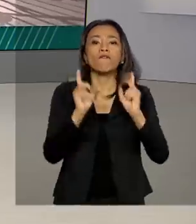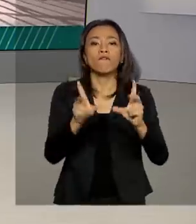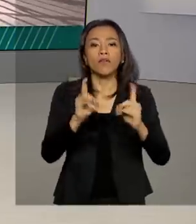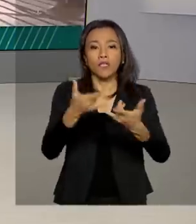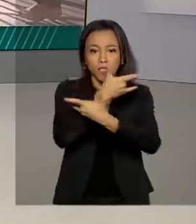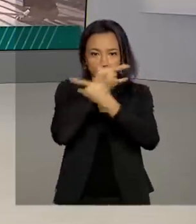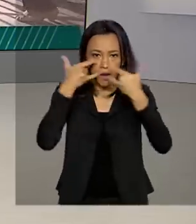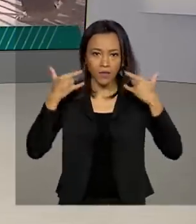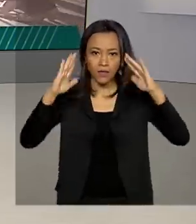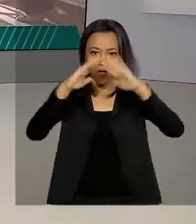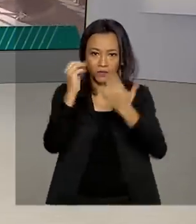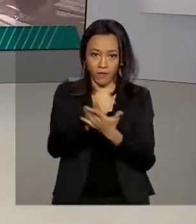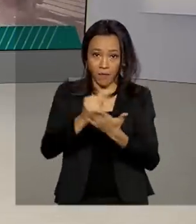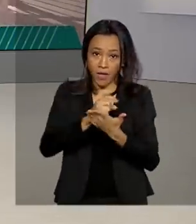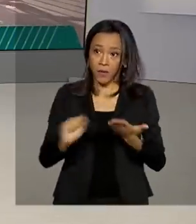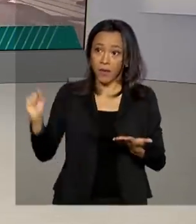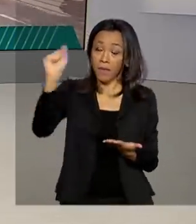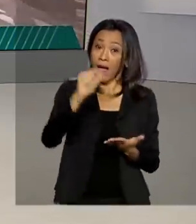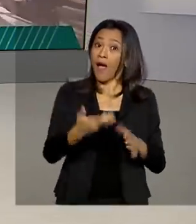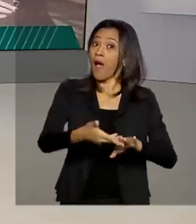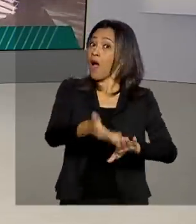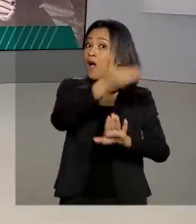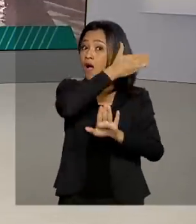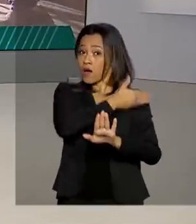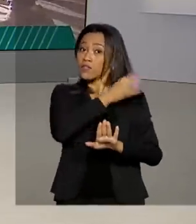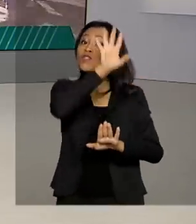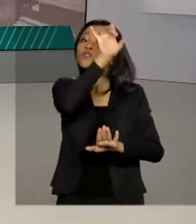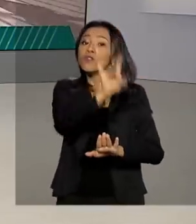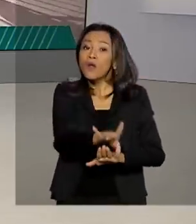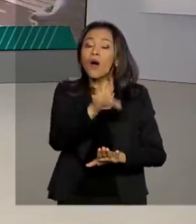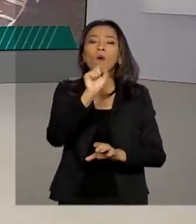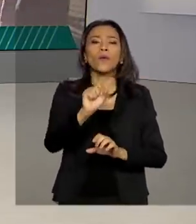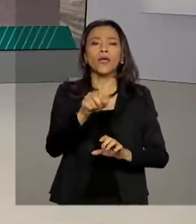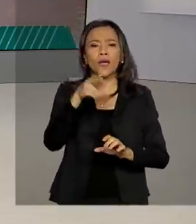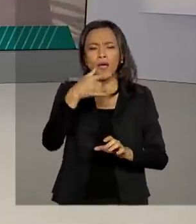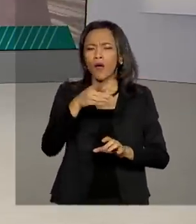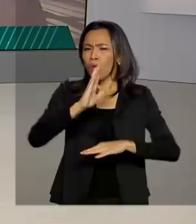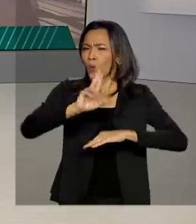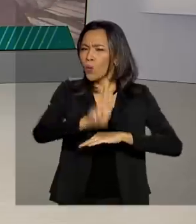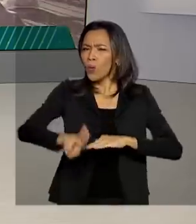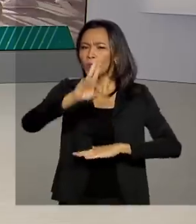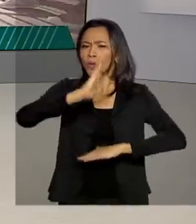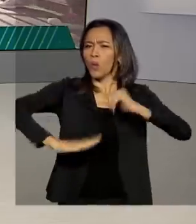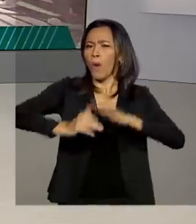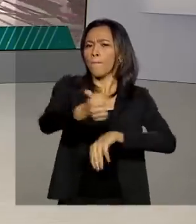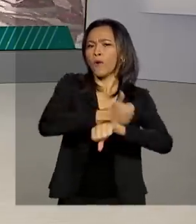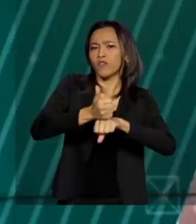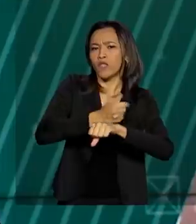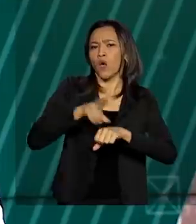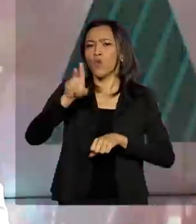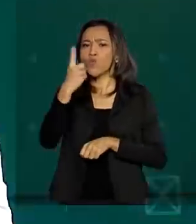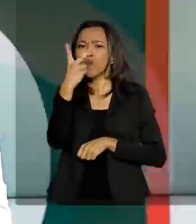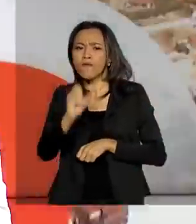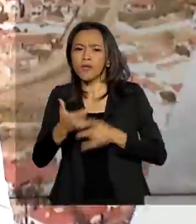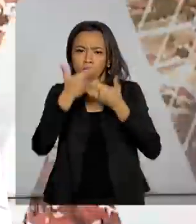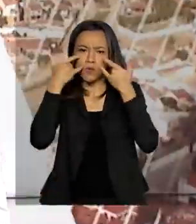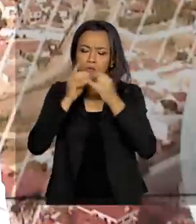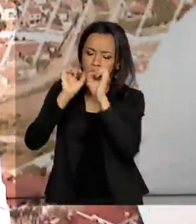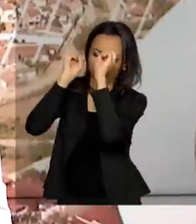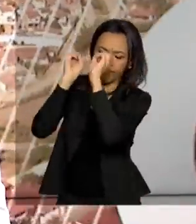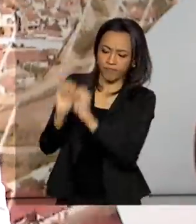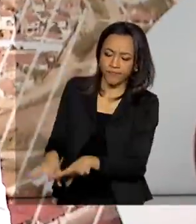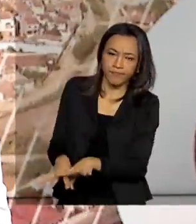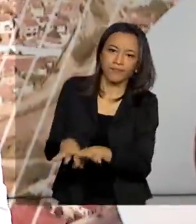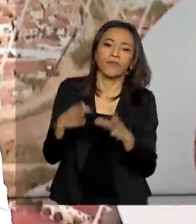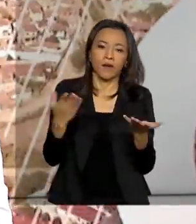país. Até então, era permitida a venda apenas do produto de uso profissional, que é descartável. E a Polícia Federal